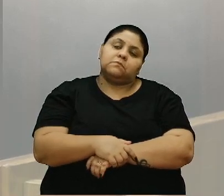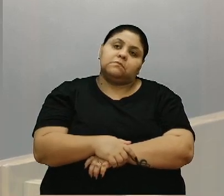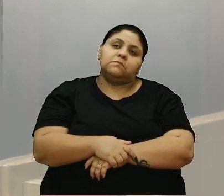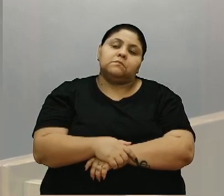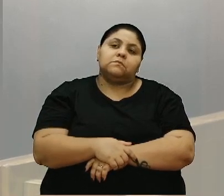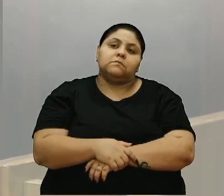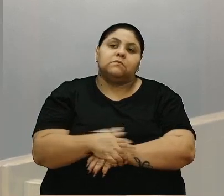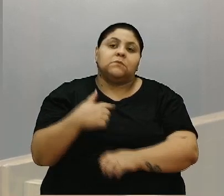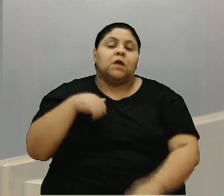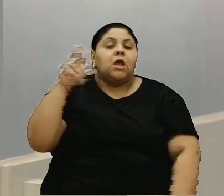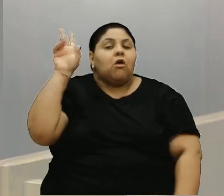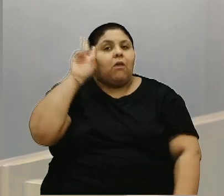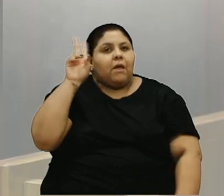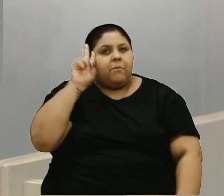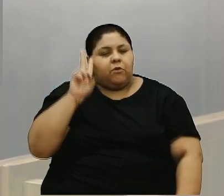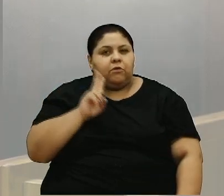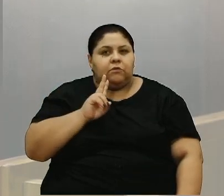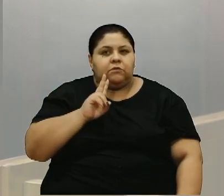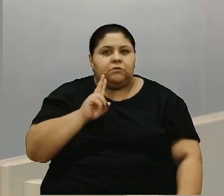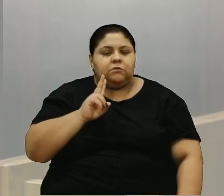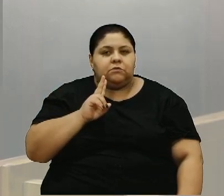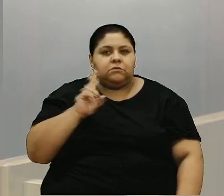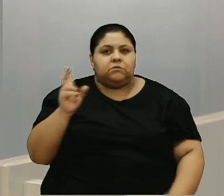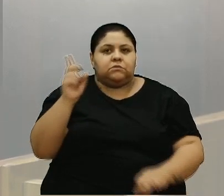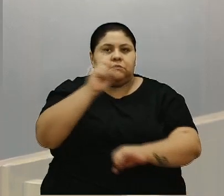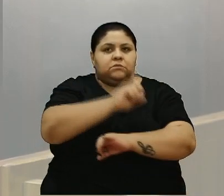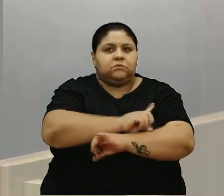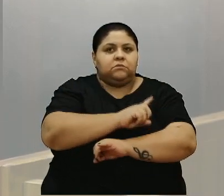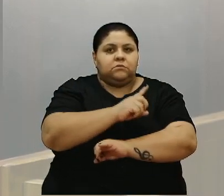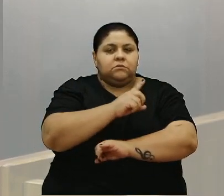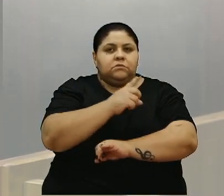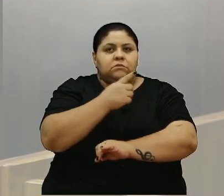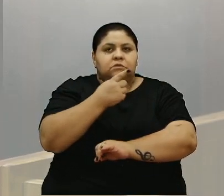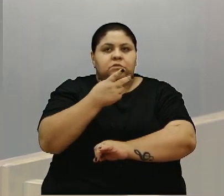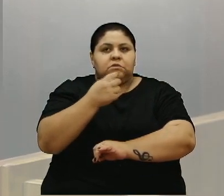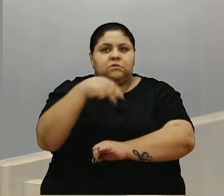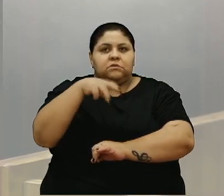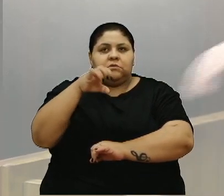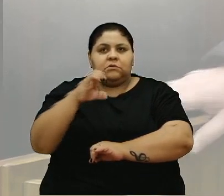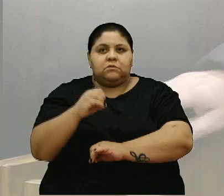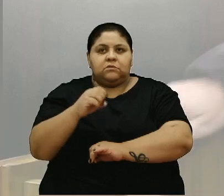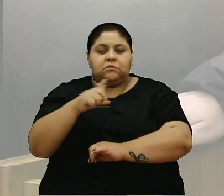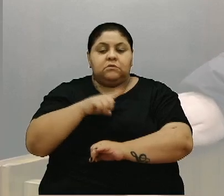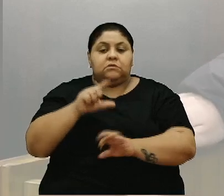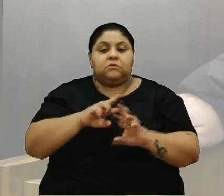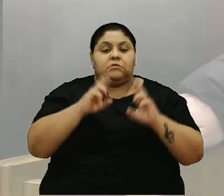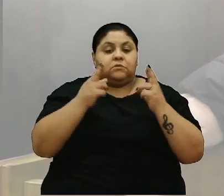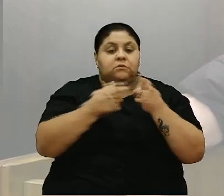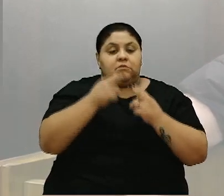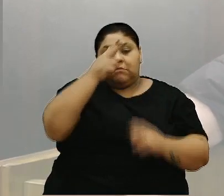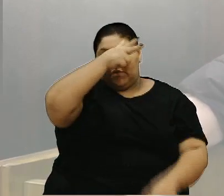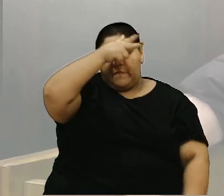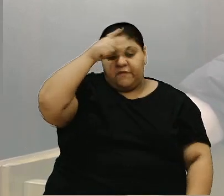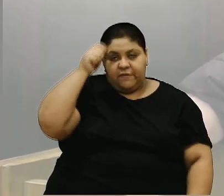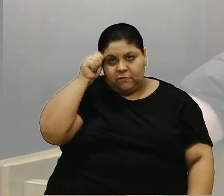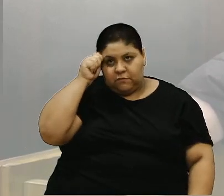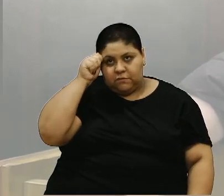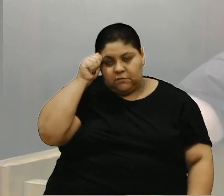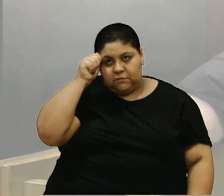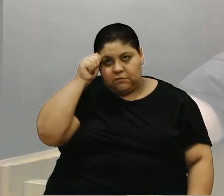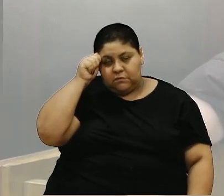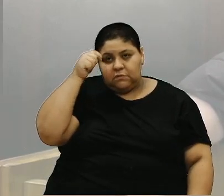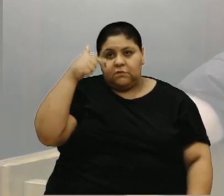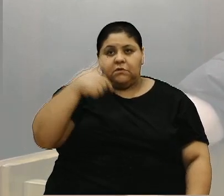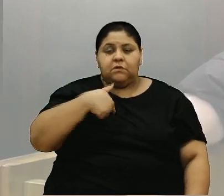E eu lembro muito bem o dia 13 de maio, quando nós tivemos uma reunião na prefeitura e que